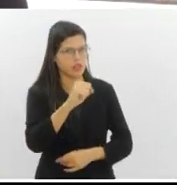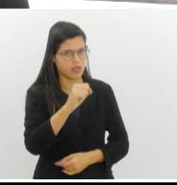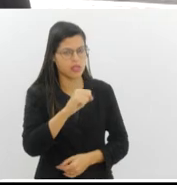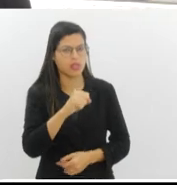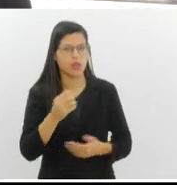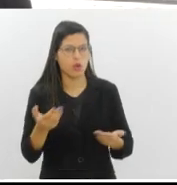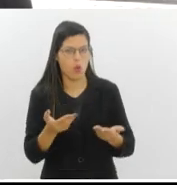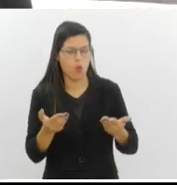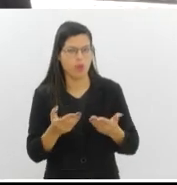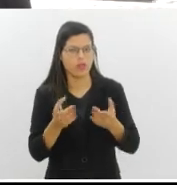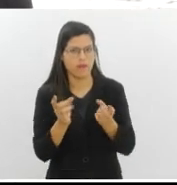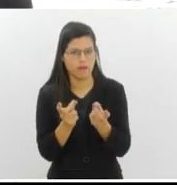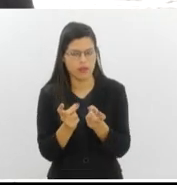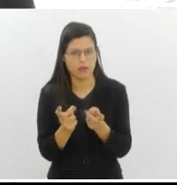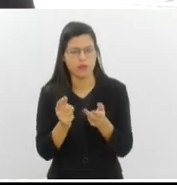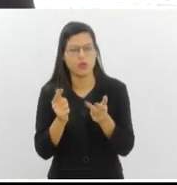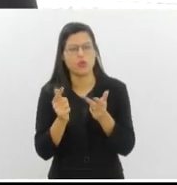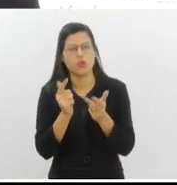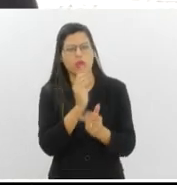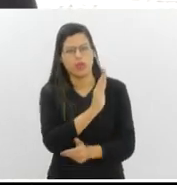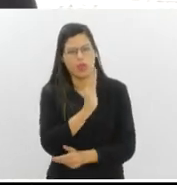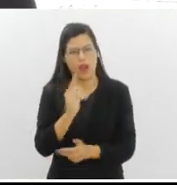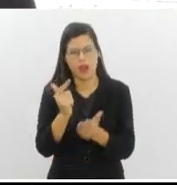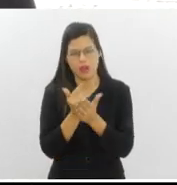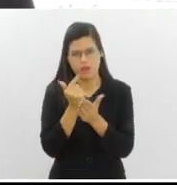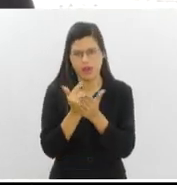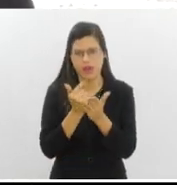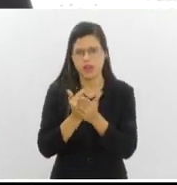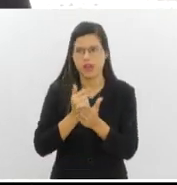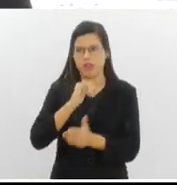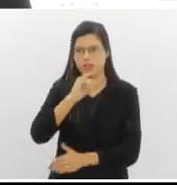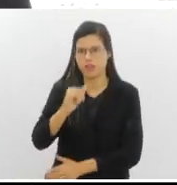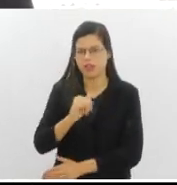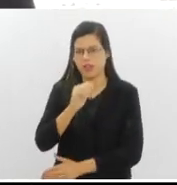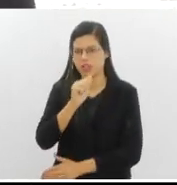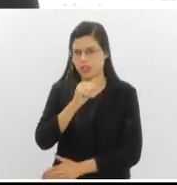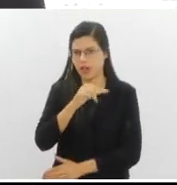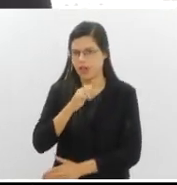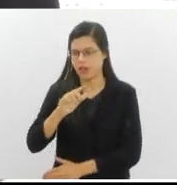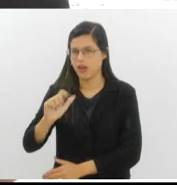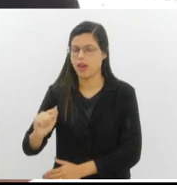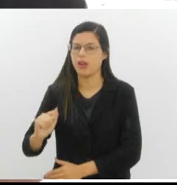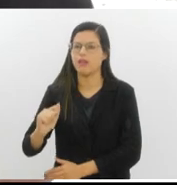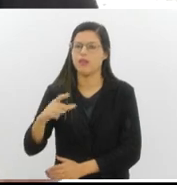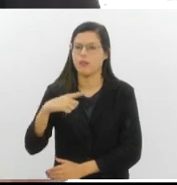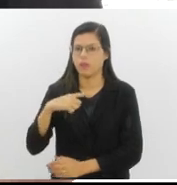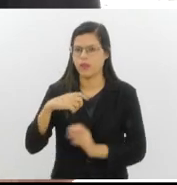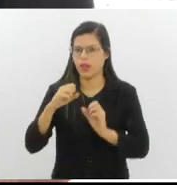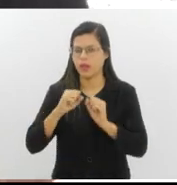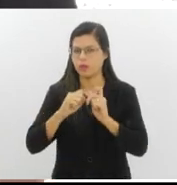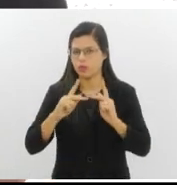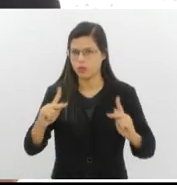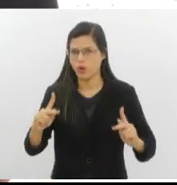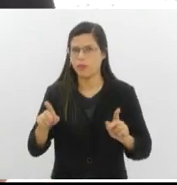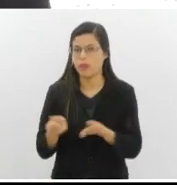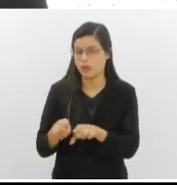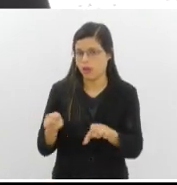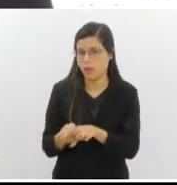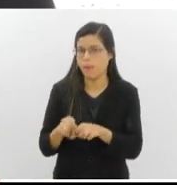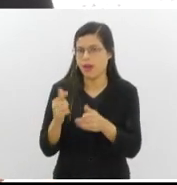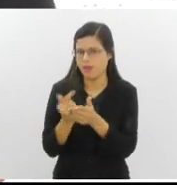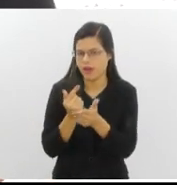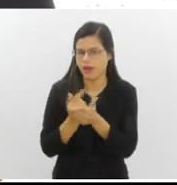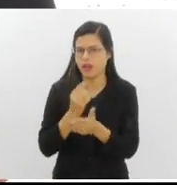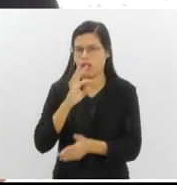vendido hoje na Livraria da Janela, que tem no Shopping da Gave, no Jardim Botânico, e já está indo para a travessa que tem aqui no